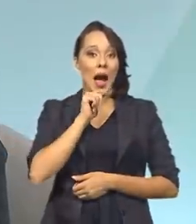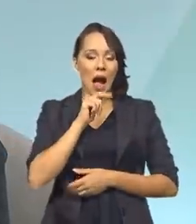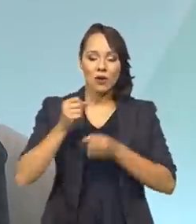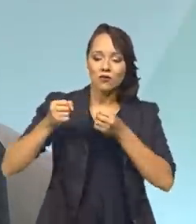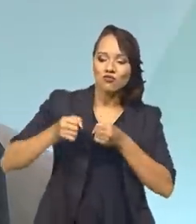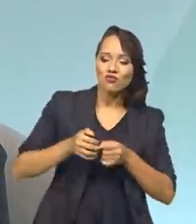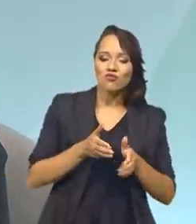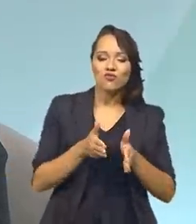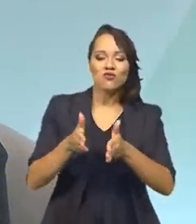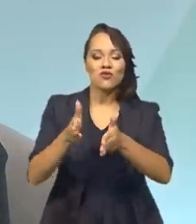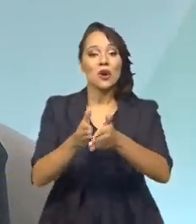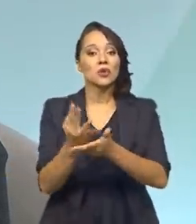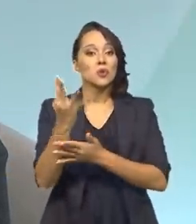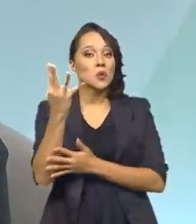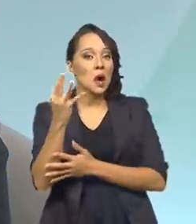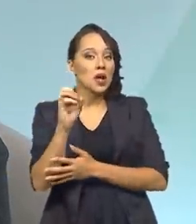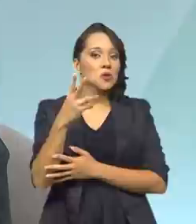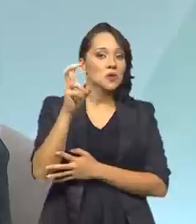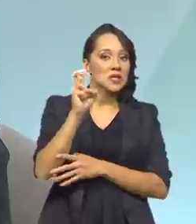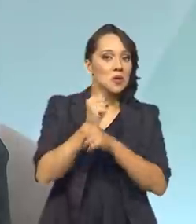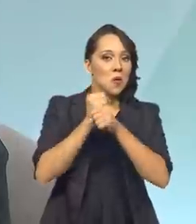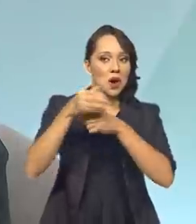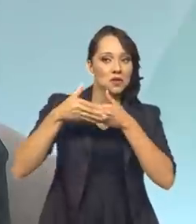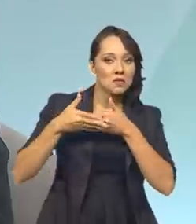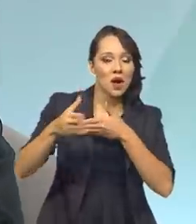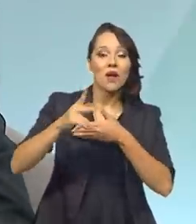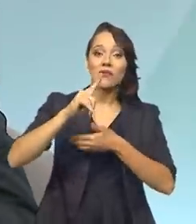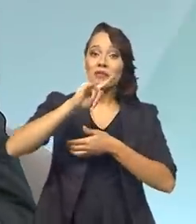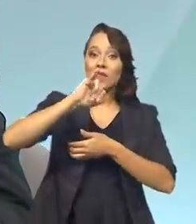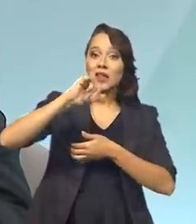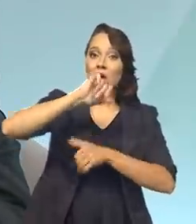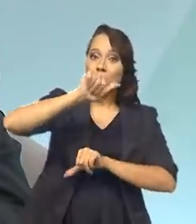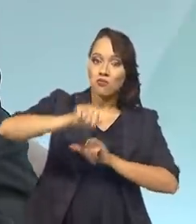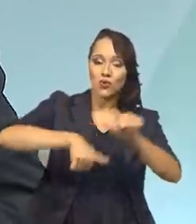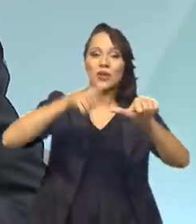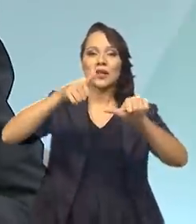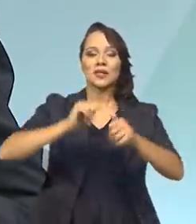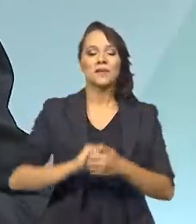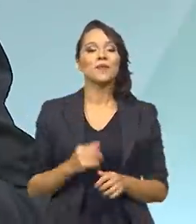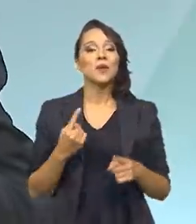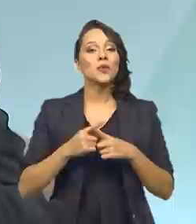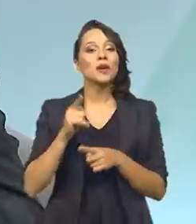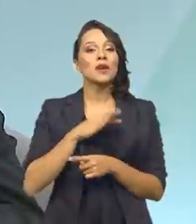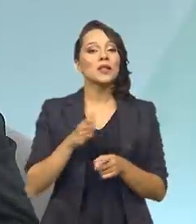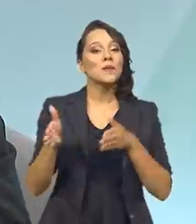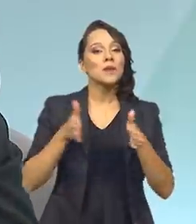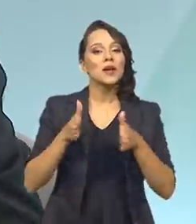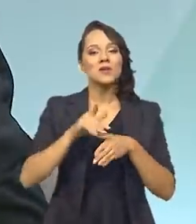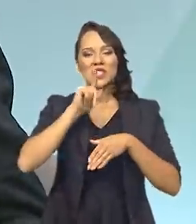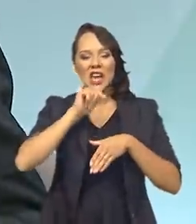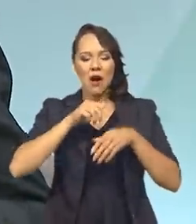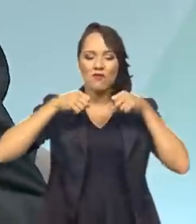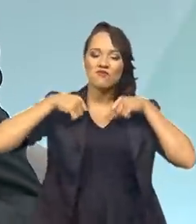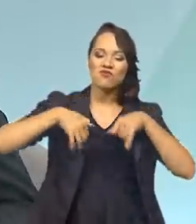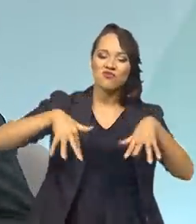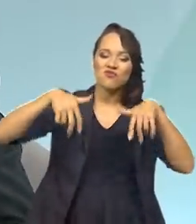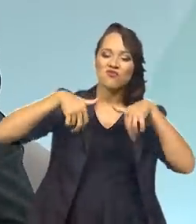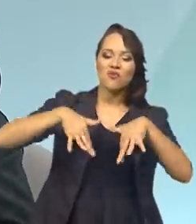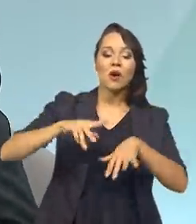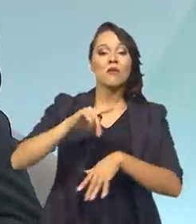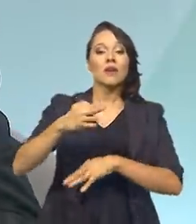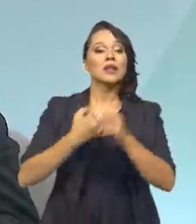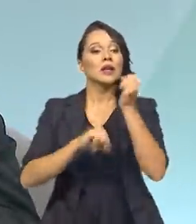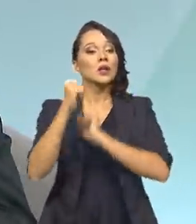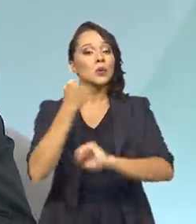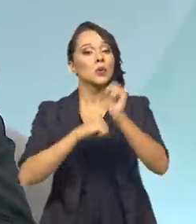nos próximos quatro ou cinco anos, ocorrerá uma revolução, porque nós teremos perímetros irrigados, nós teremos a indústria,